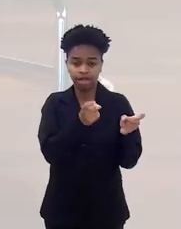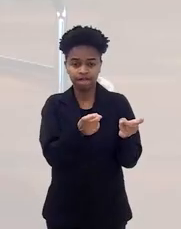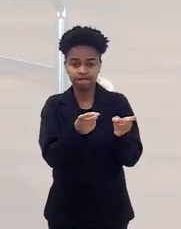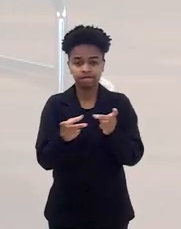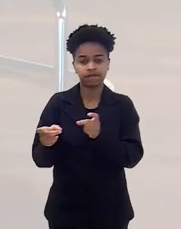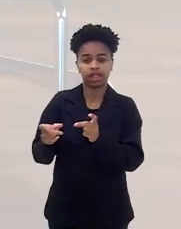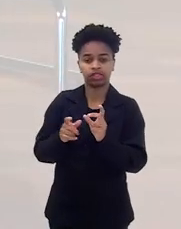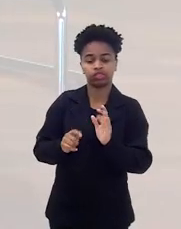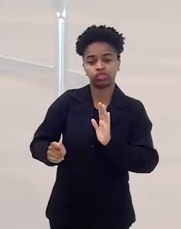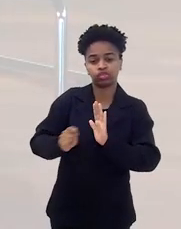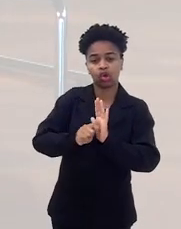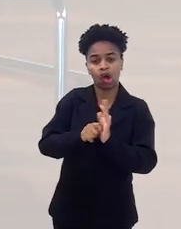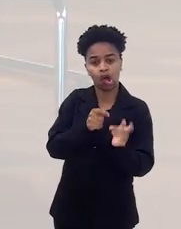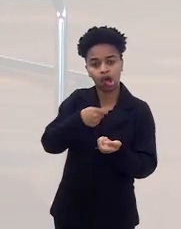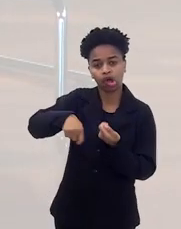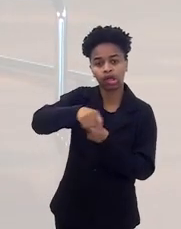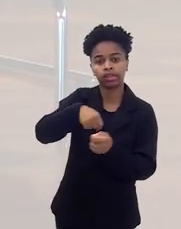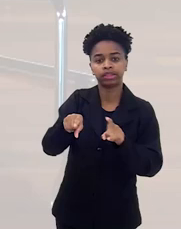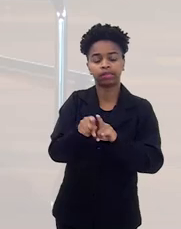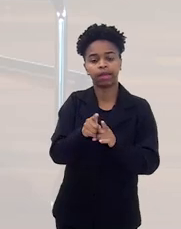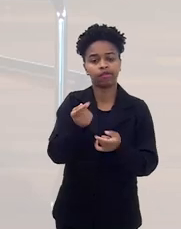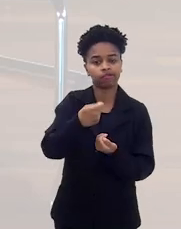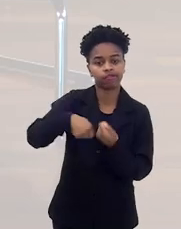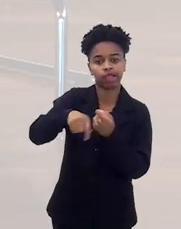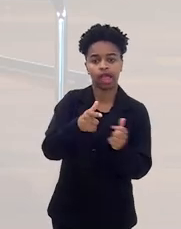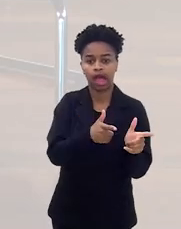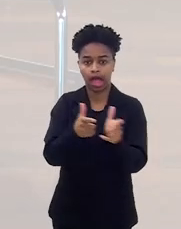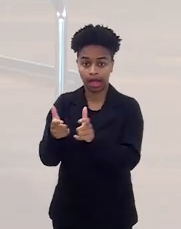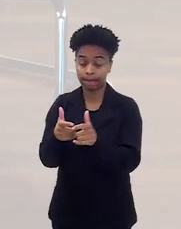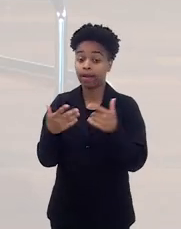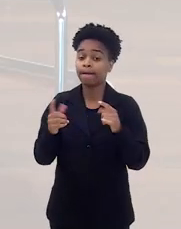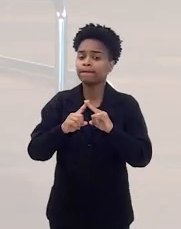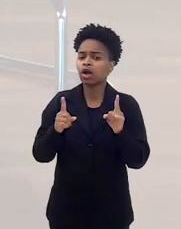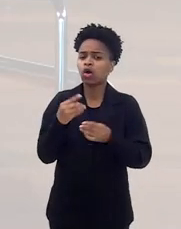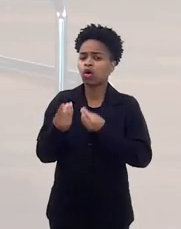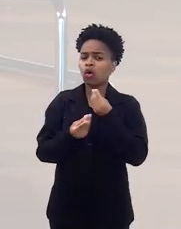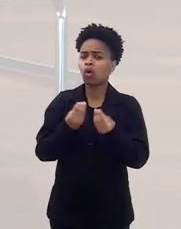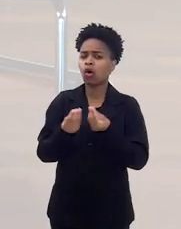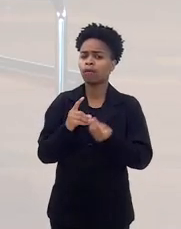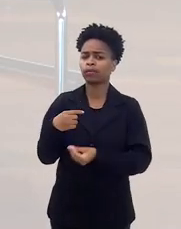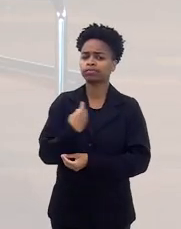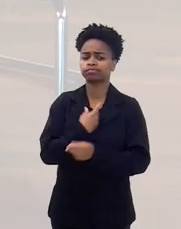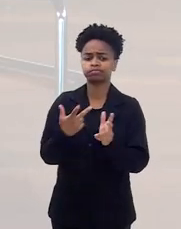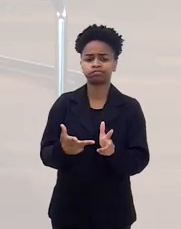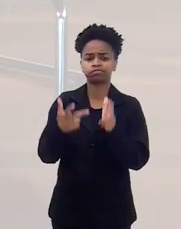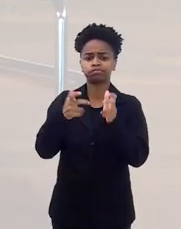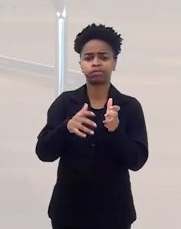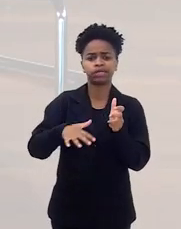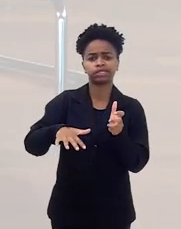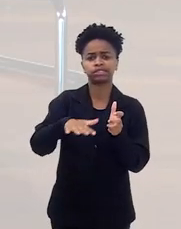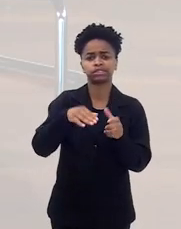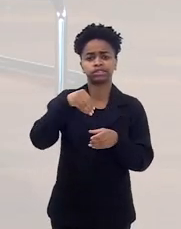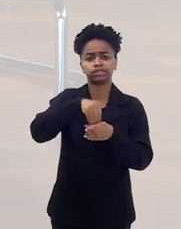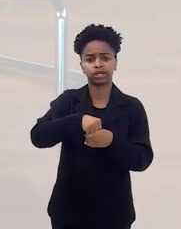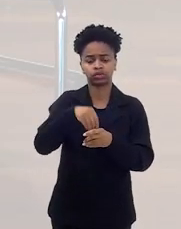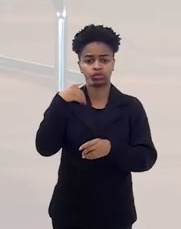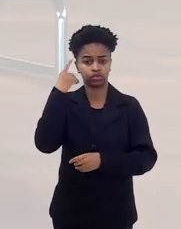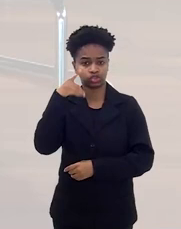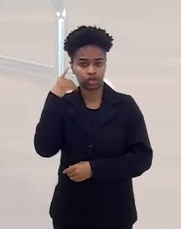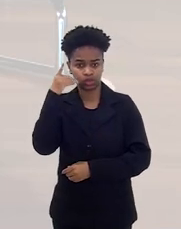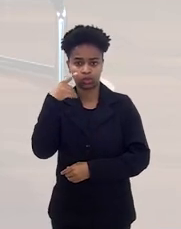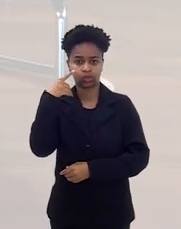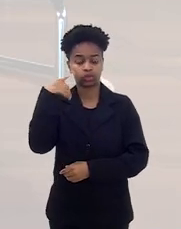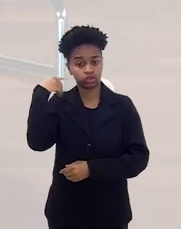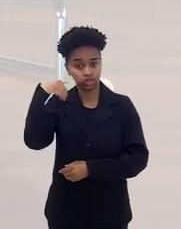tráfico de drogas e o tráfico de armas. Então, como podemos entender esse cenário dentro do direito?